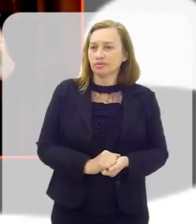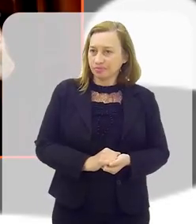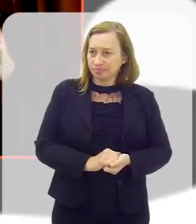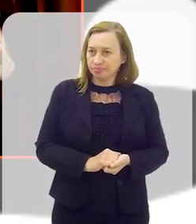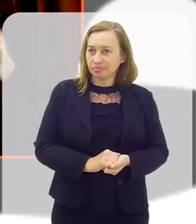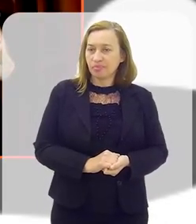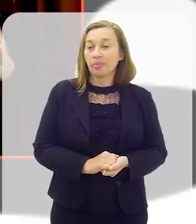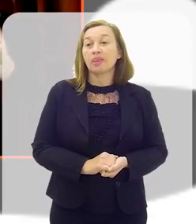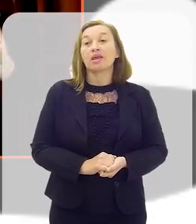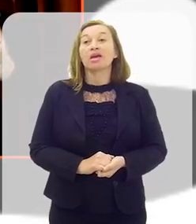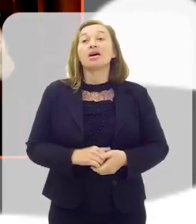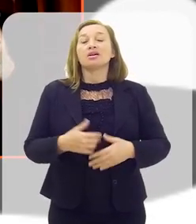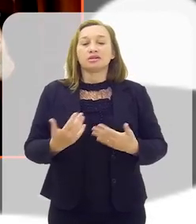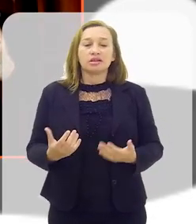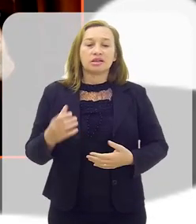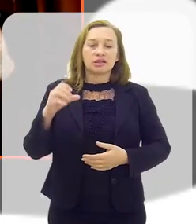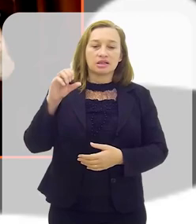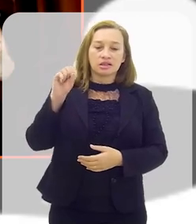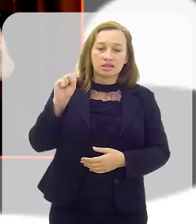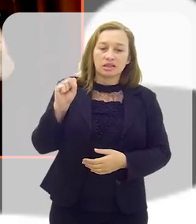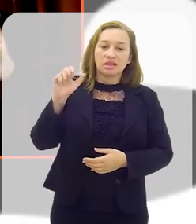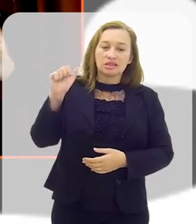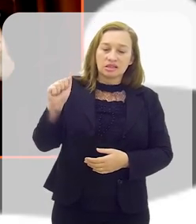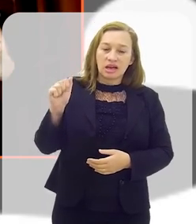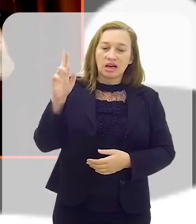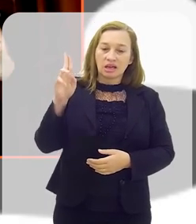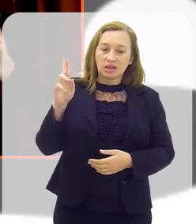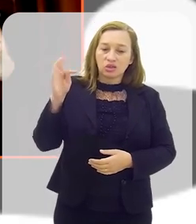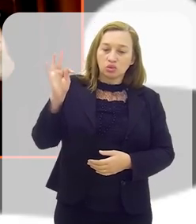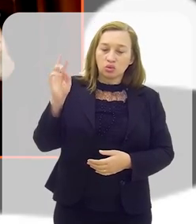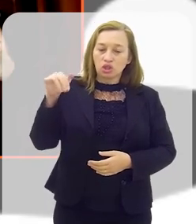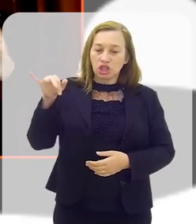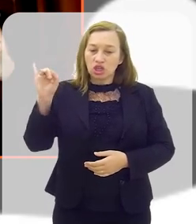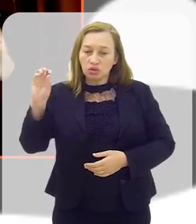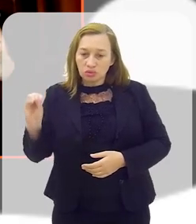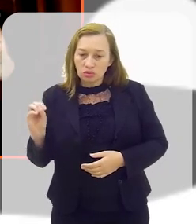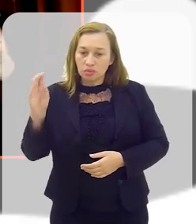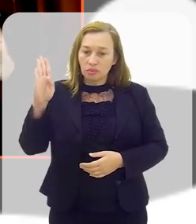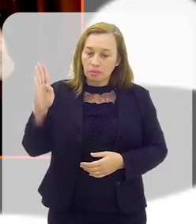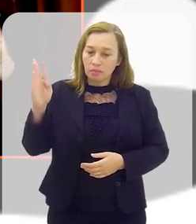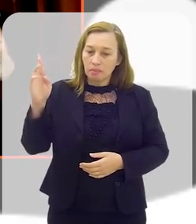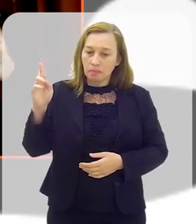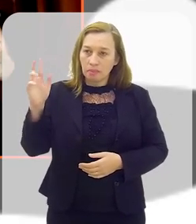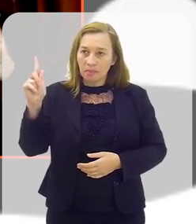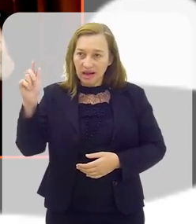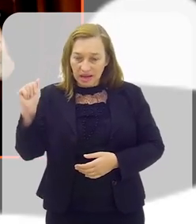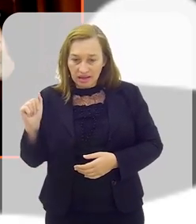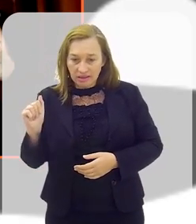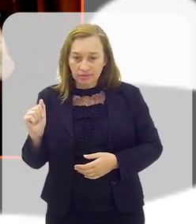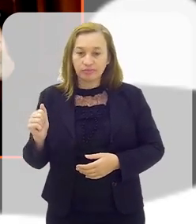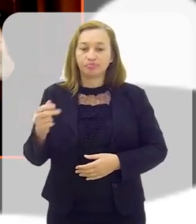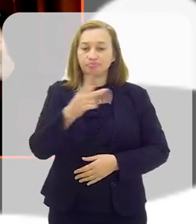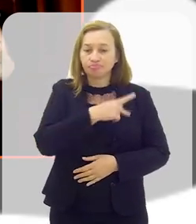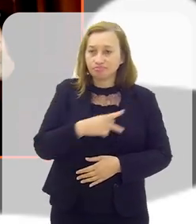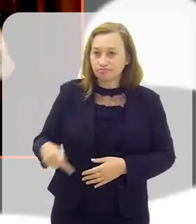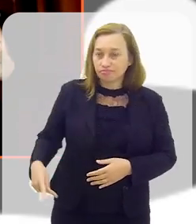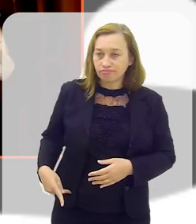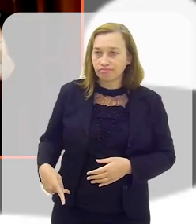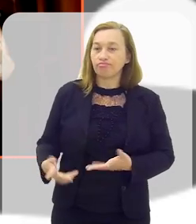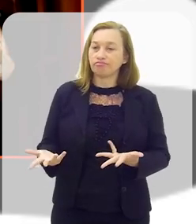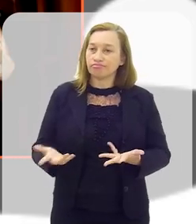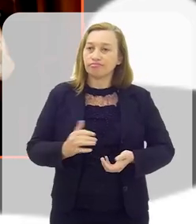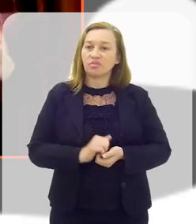Claudio, quando o Saturnino Braga foi prefeito da cidade do Rio de Janeiro, nós passamos por uma situação financeira muito ruim.